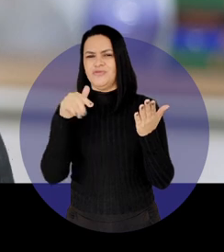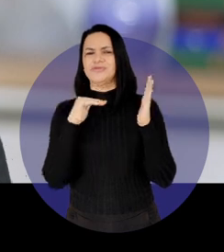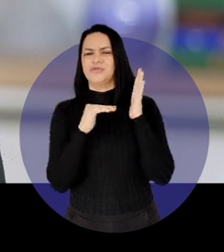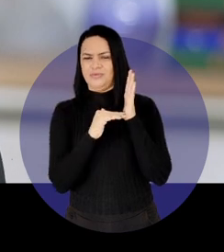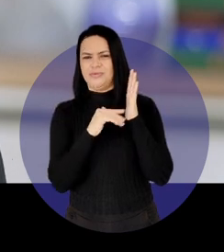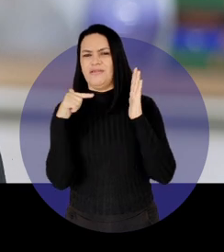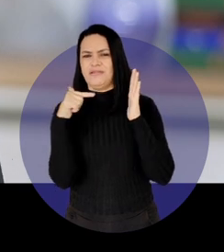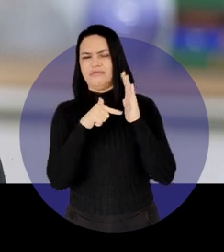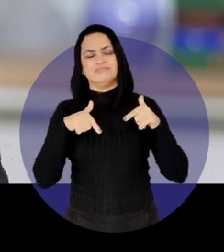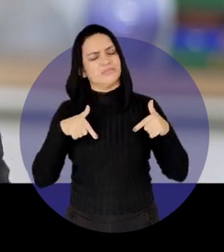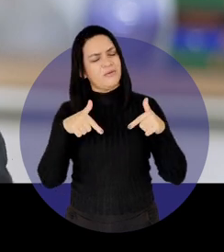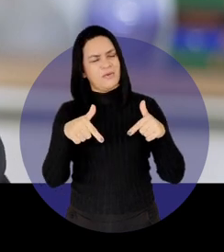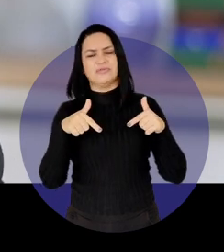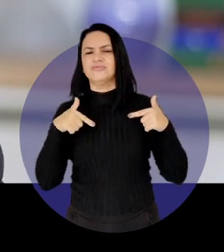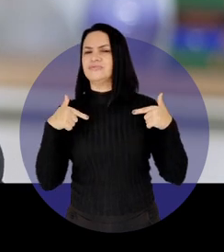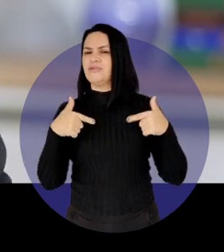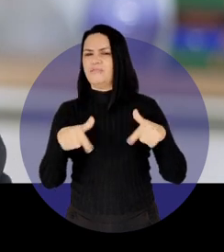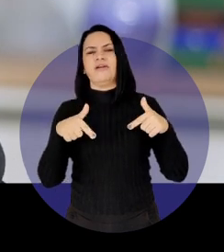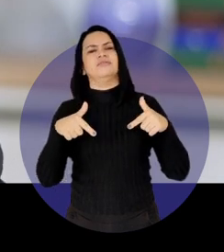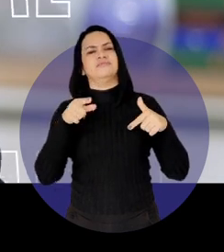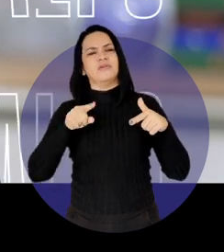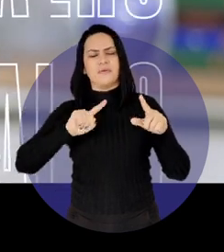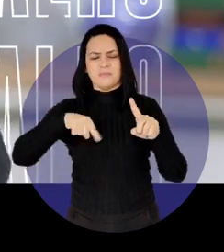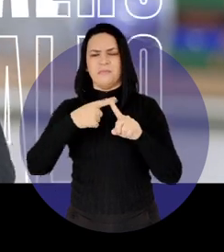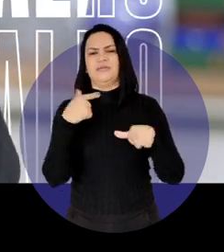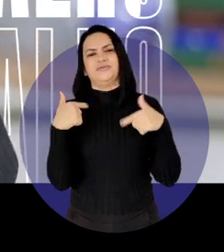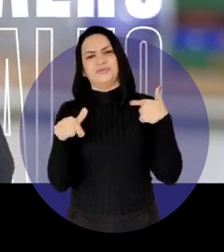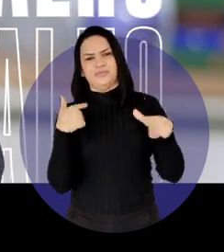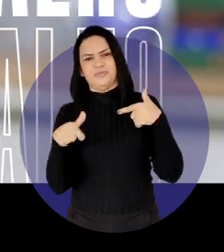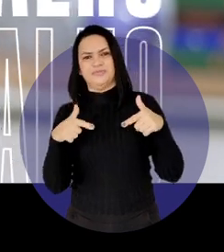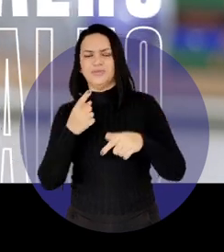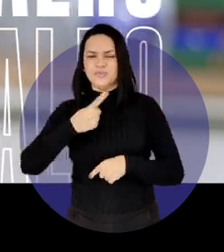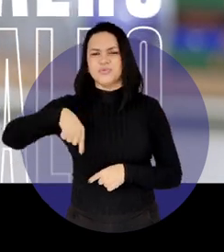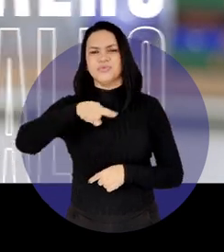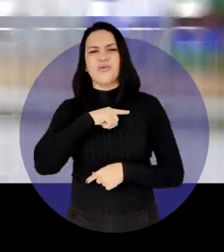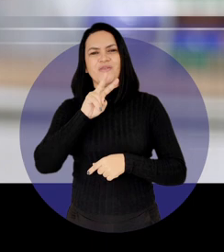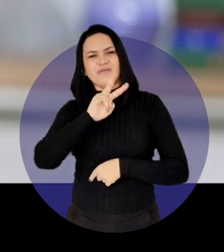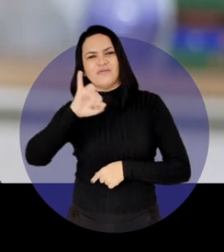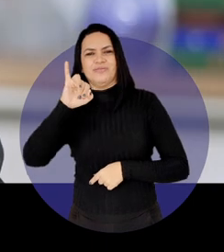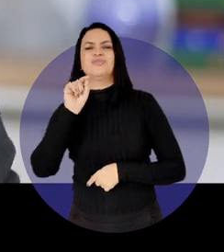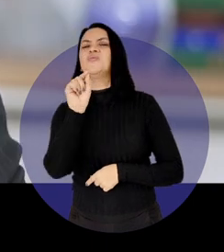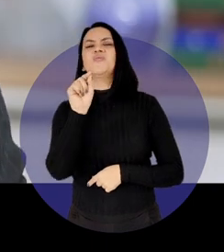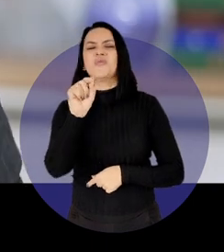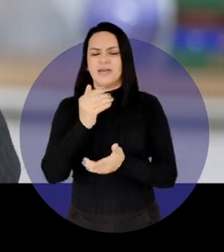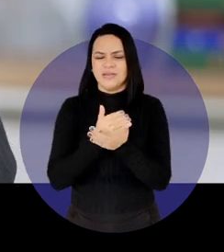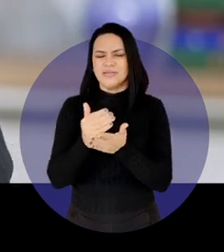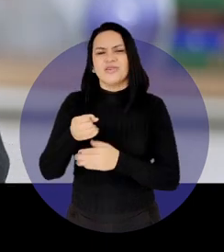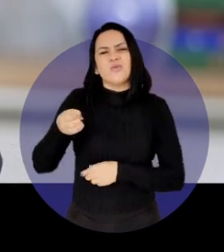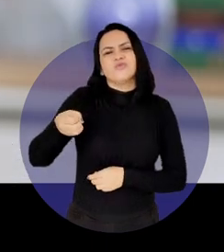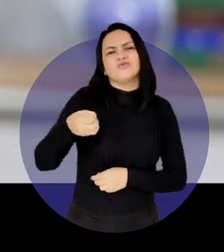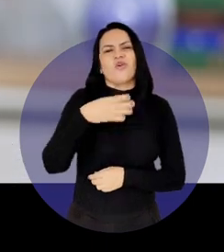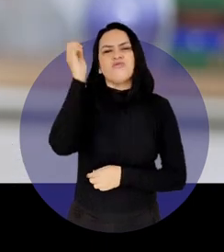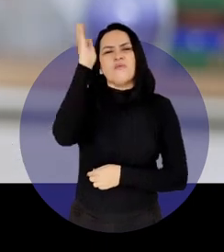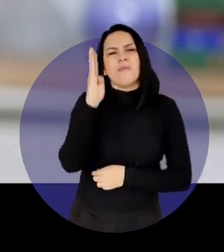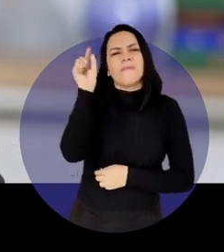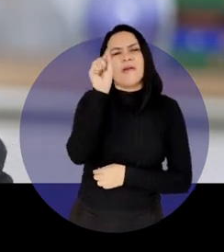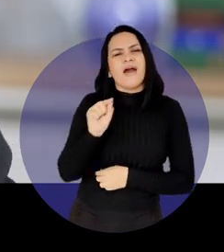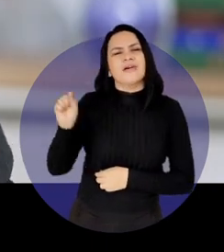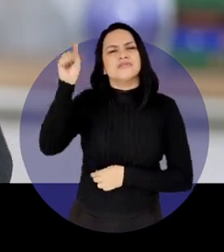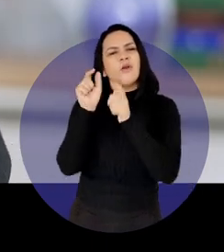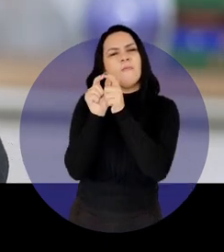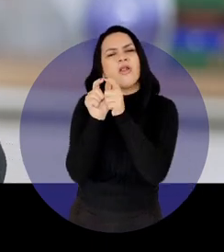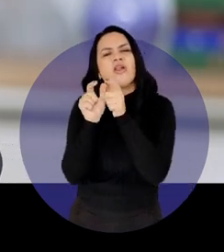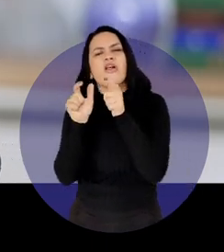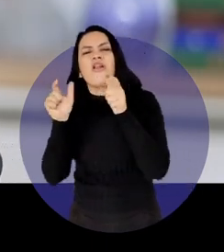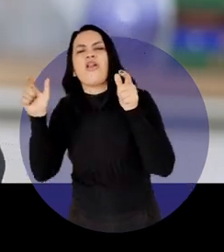vocês no Senado. Trabalho, trabalho e mais trabalho. Vamos iniciar um novo ciclo no Brasil de